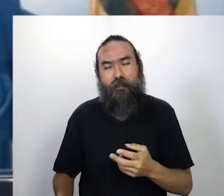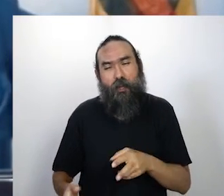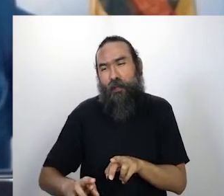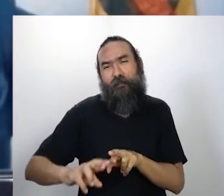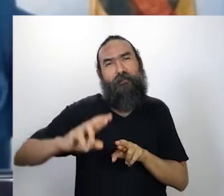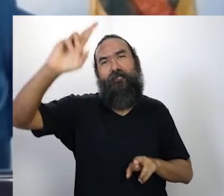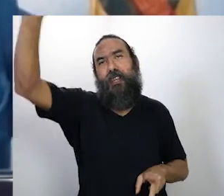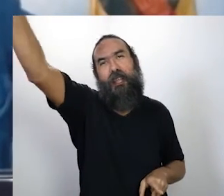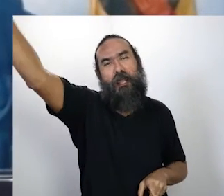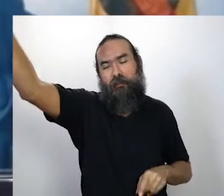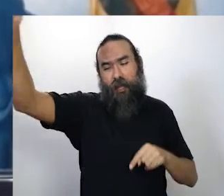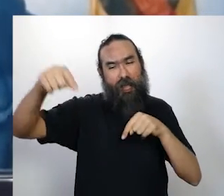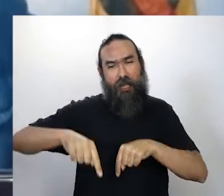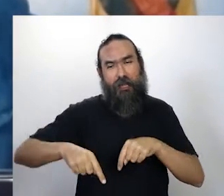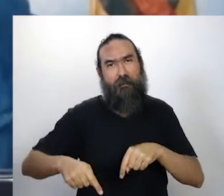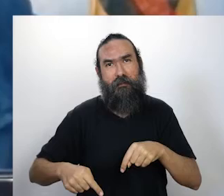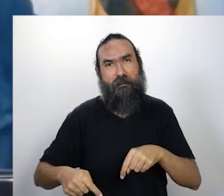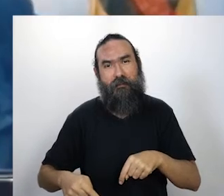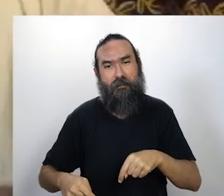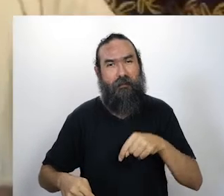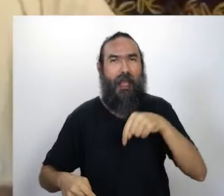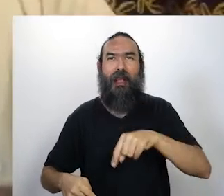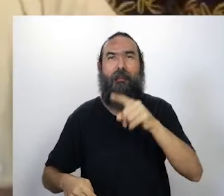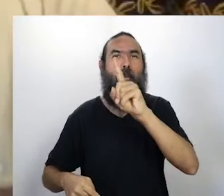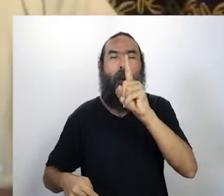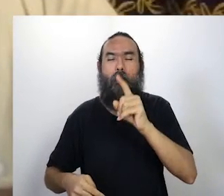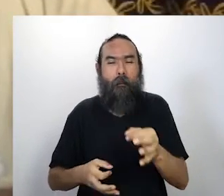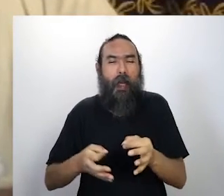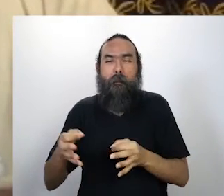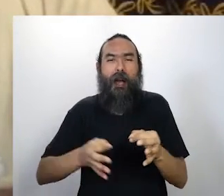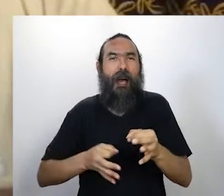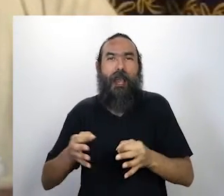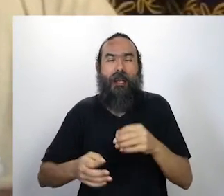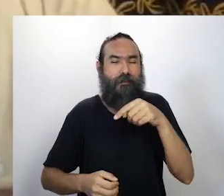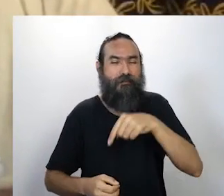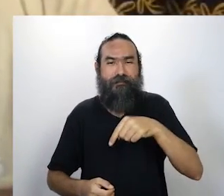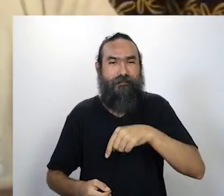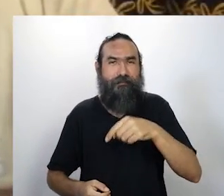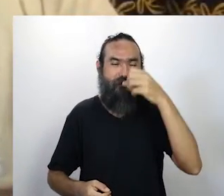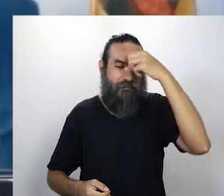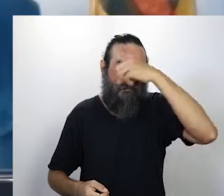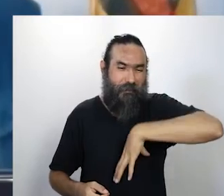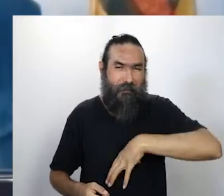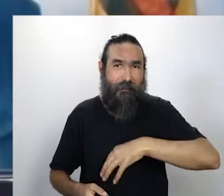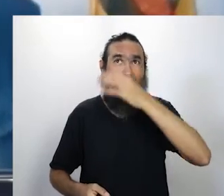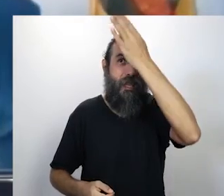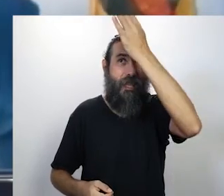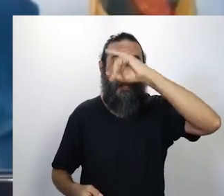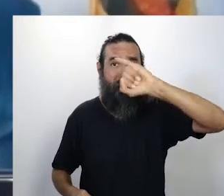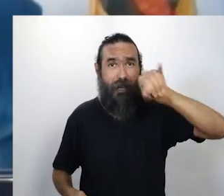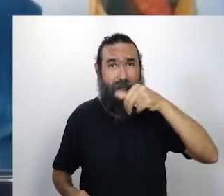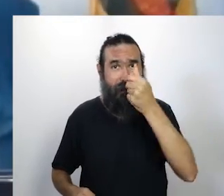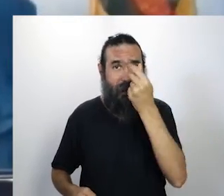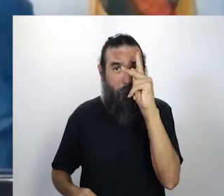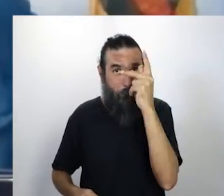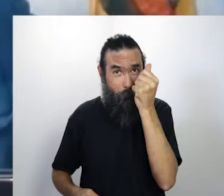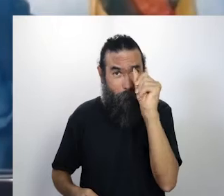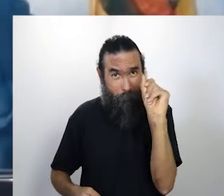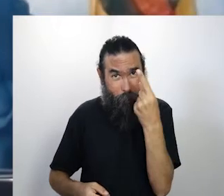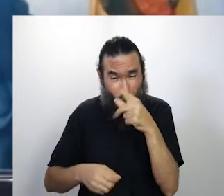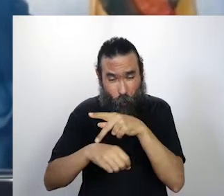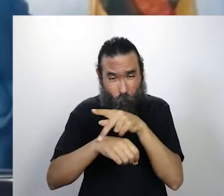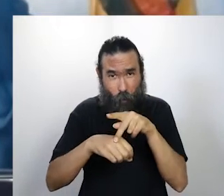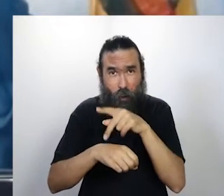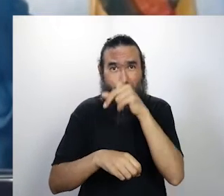reflete muito a maneira com que a gente não está preparado para isso. O Japão já tem uma disciplina, uma coisa que já é deles